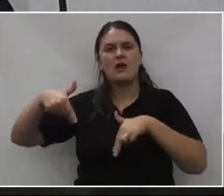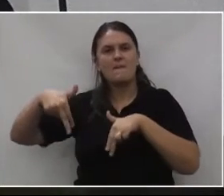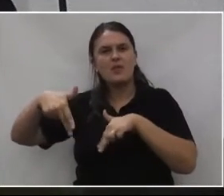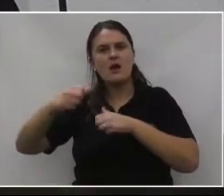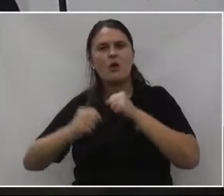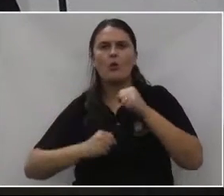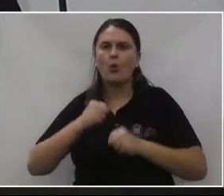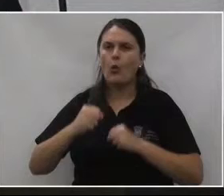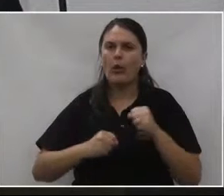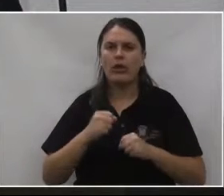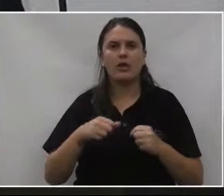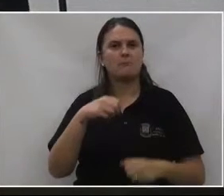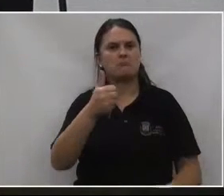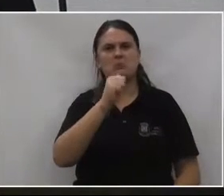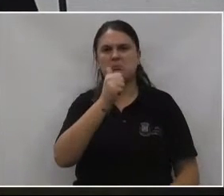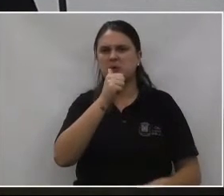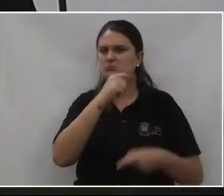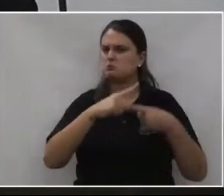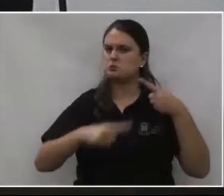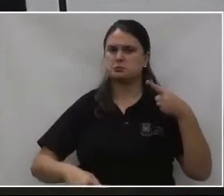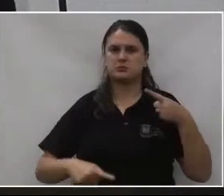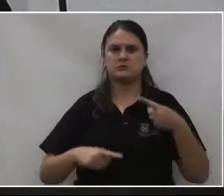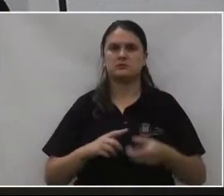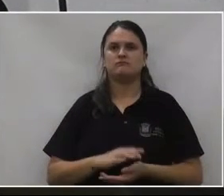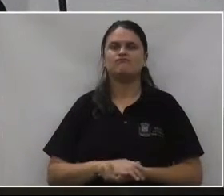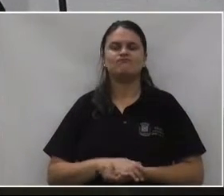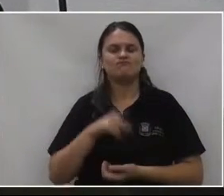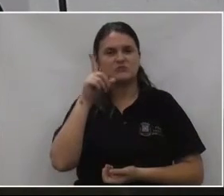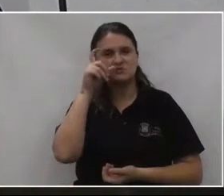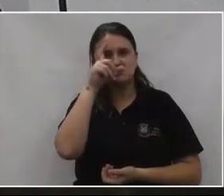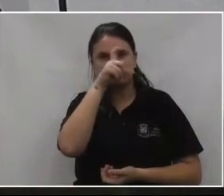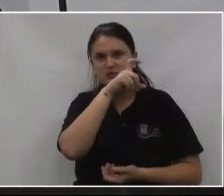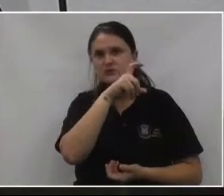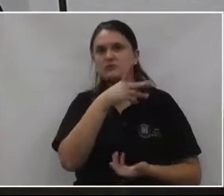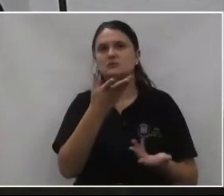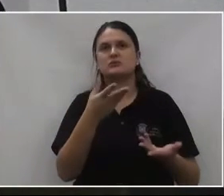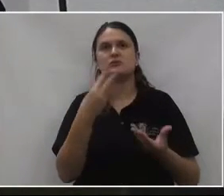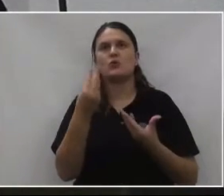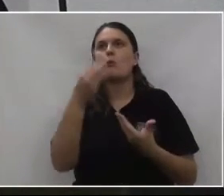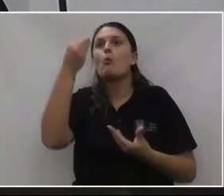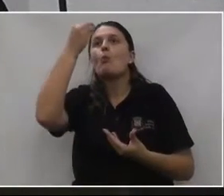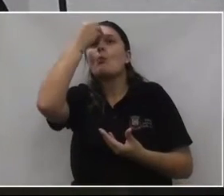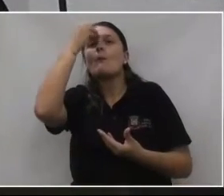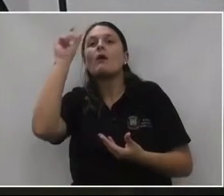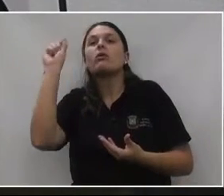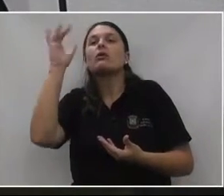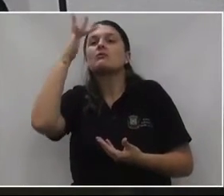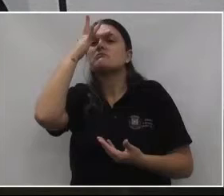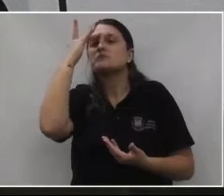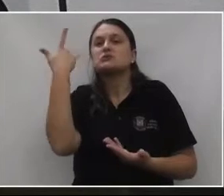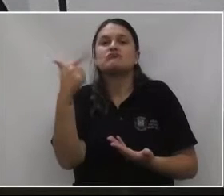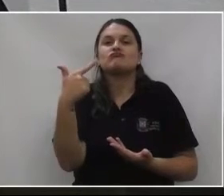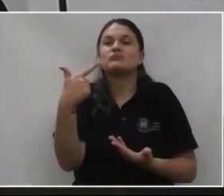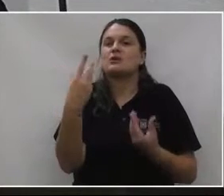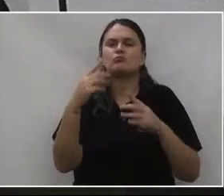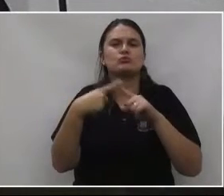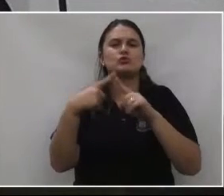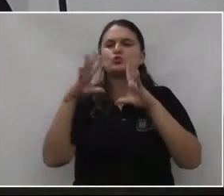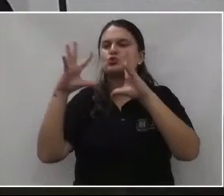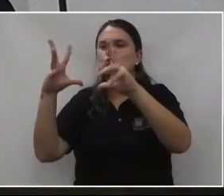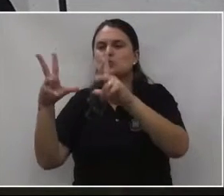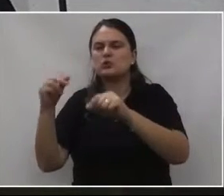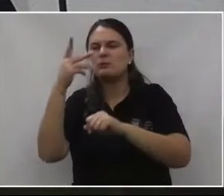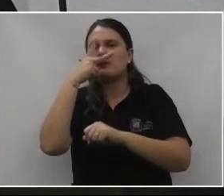corrida, não para bebedeira. Então, é difícil, é difícil você culpar alguém, não tem, todo mundo é culpado. culpado, foi